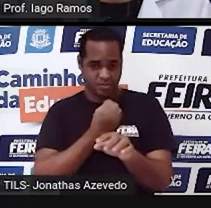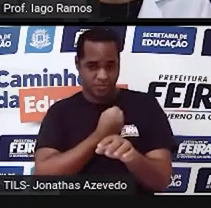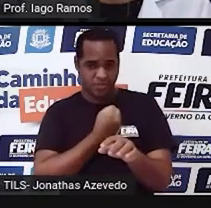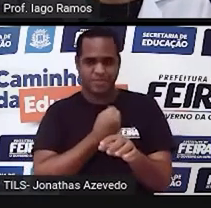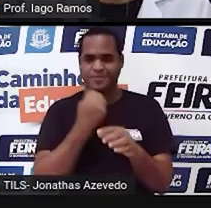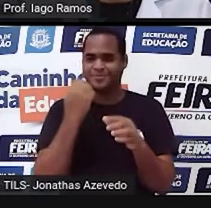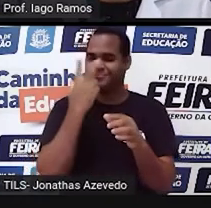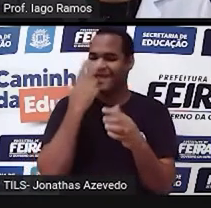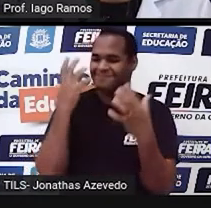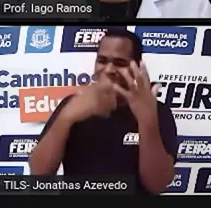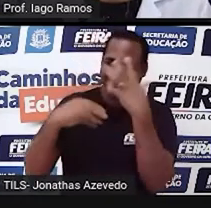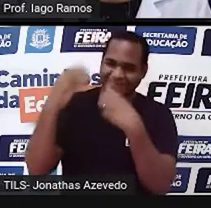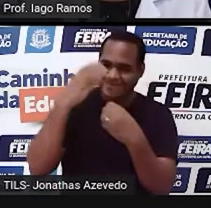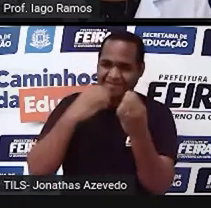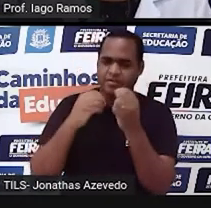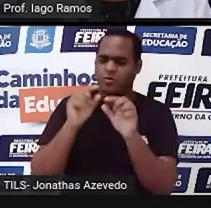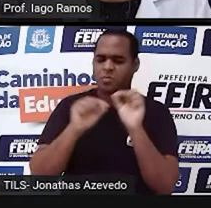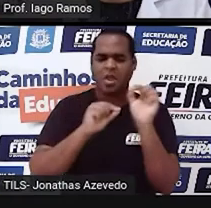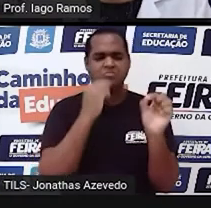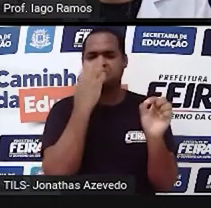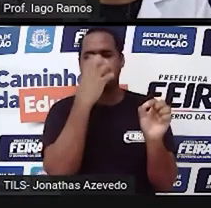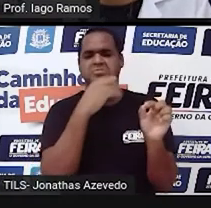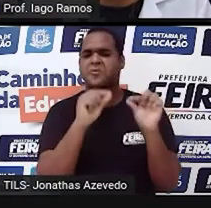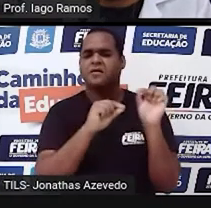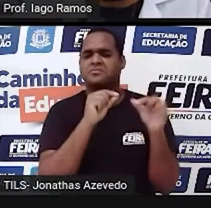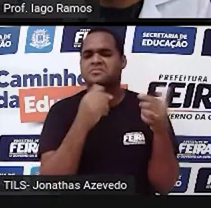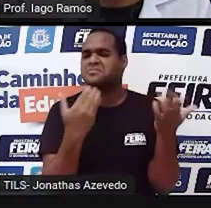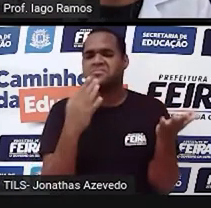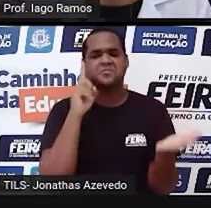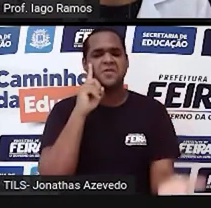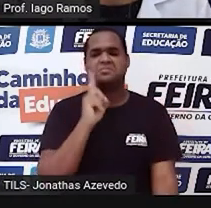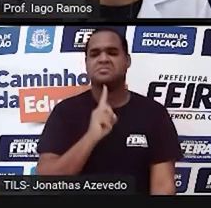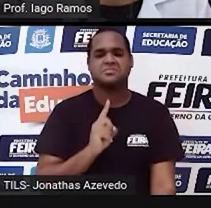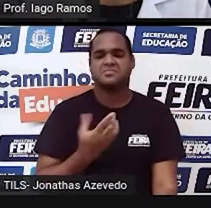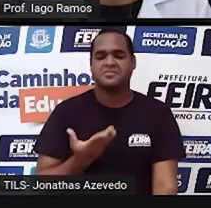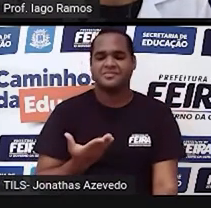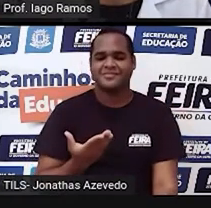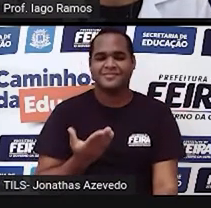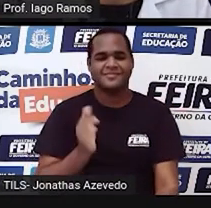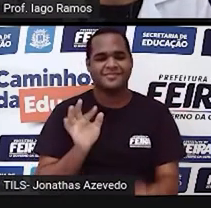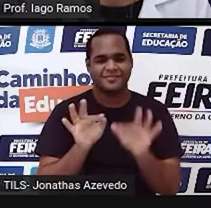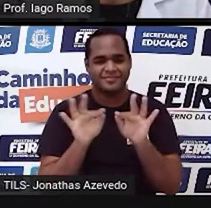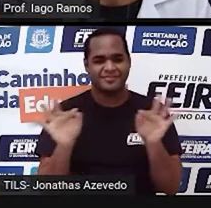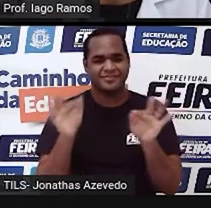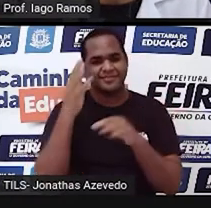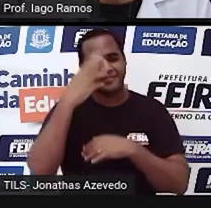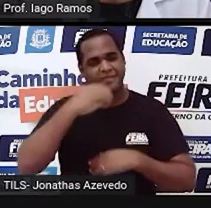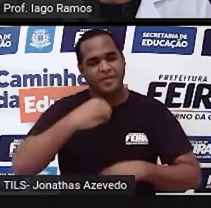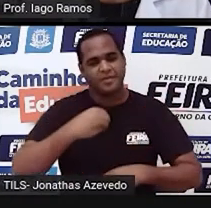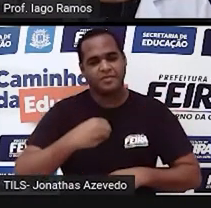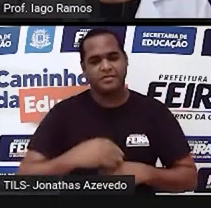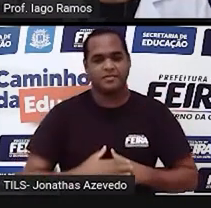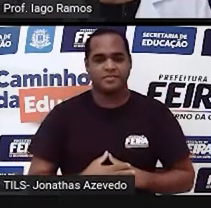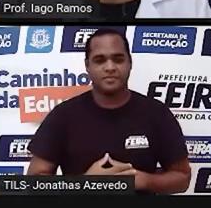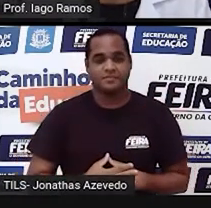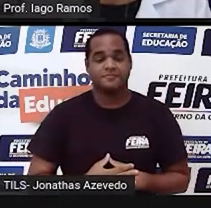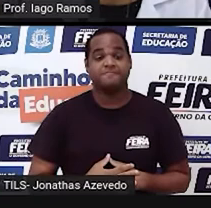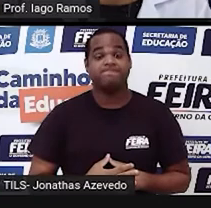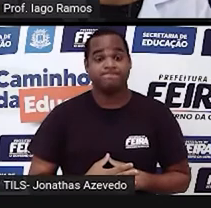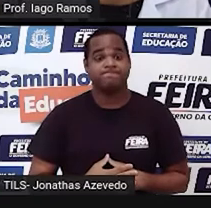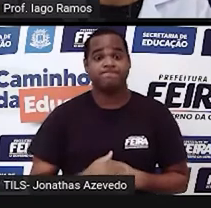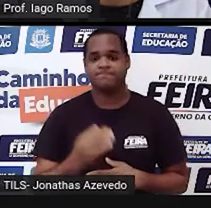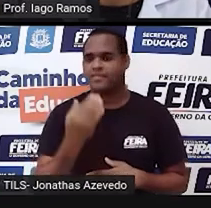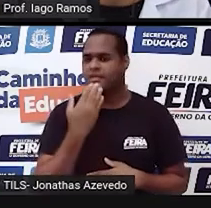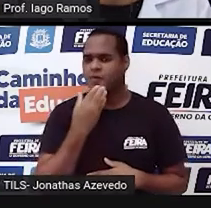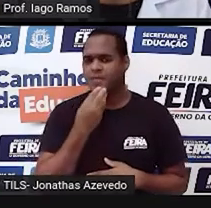bonitos, eu não sei o que é bonito. Olha só que frase bacana essa do Paul, né? Por que que será que o Paul disse